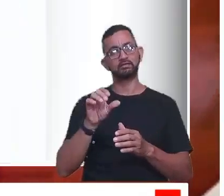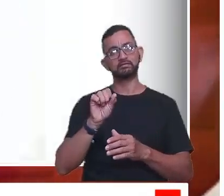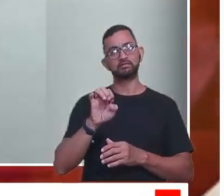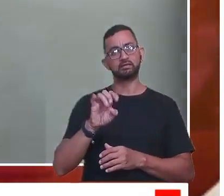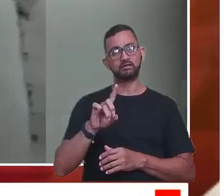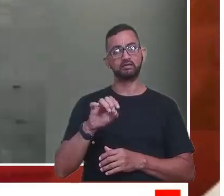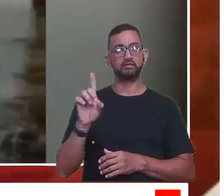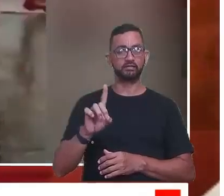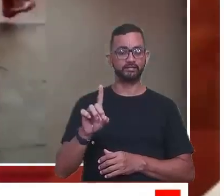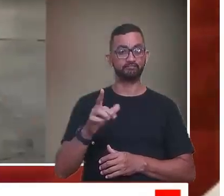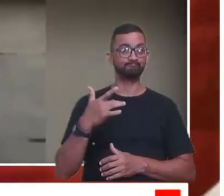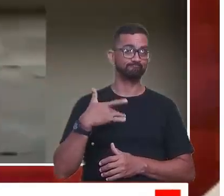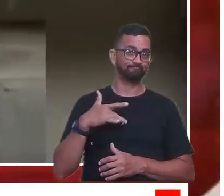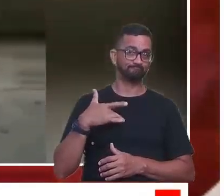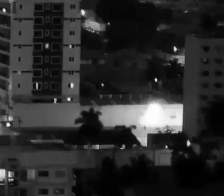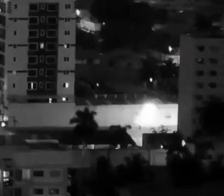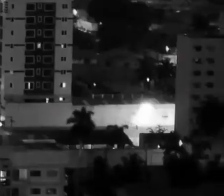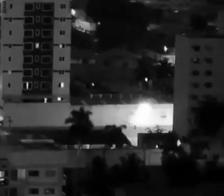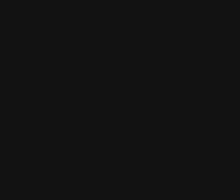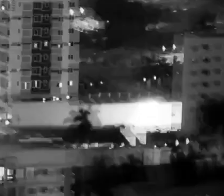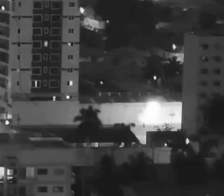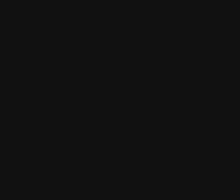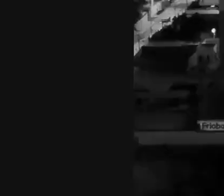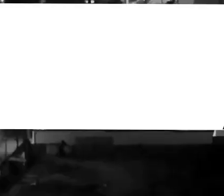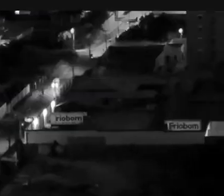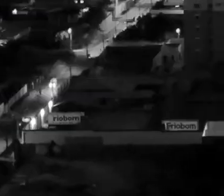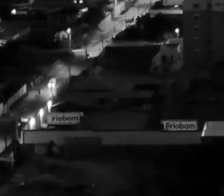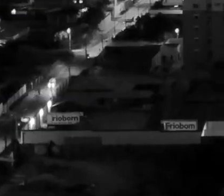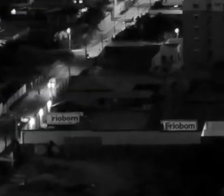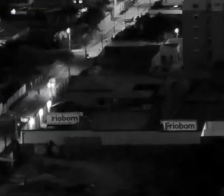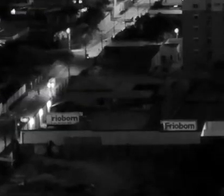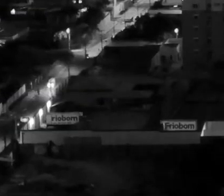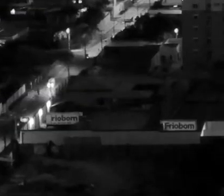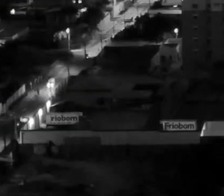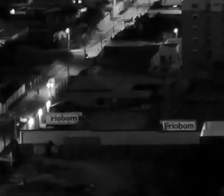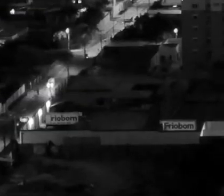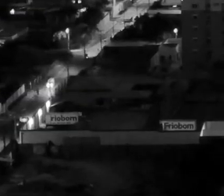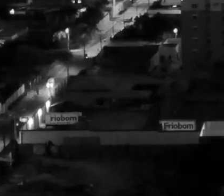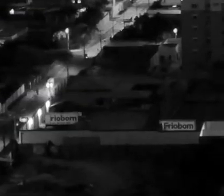continuar na Série D. Que pena, né? Imperatriz Online